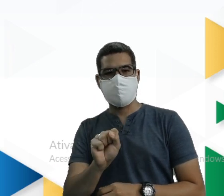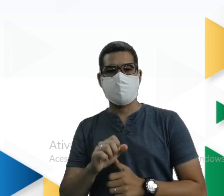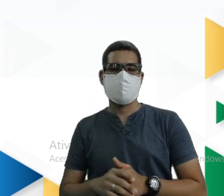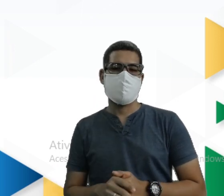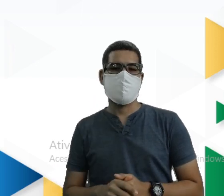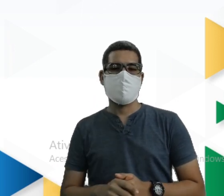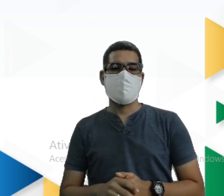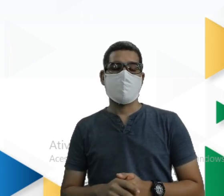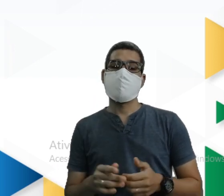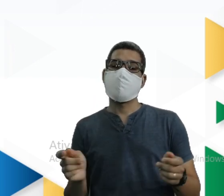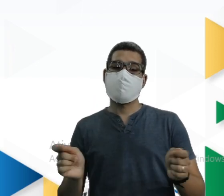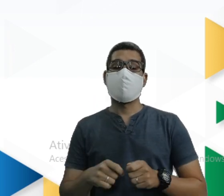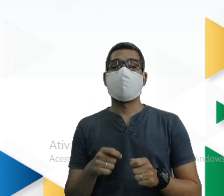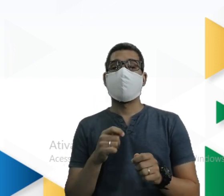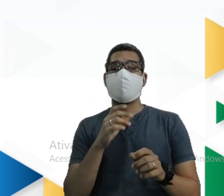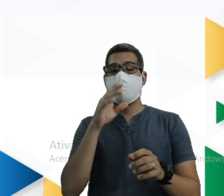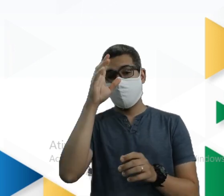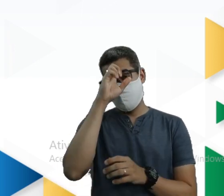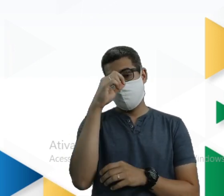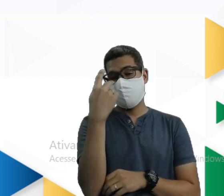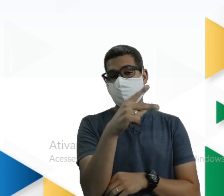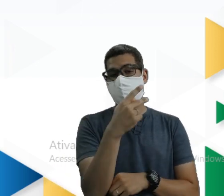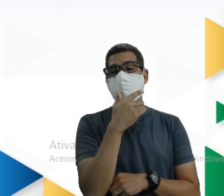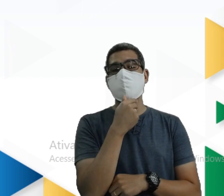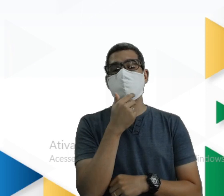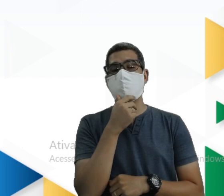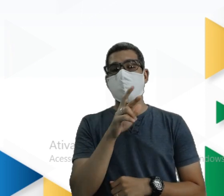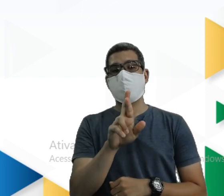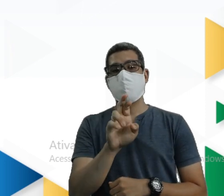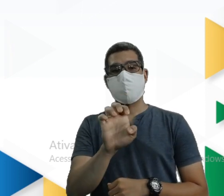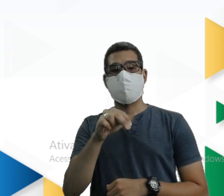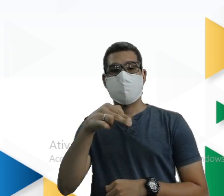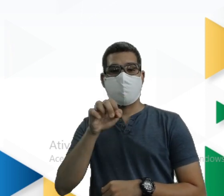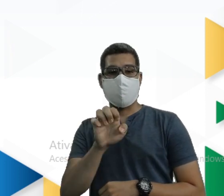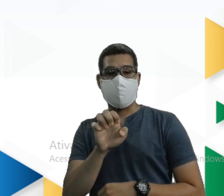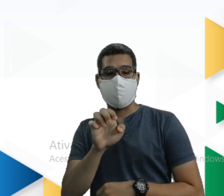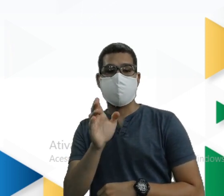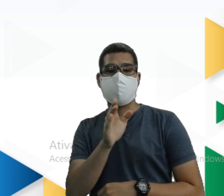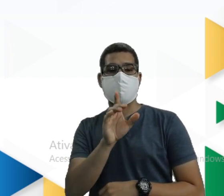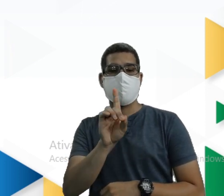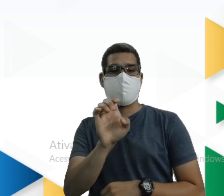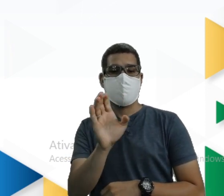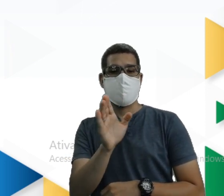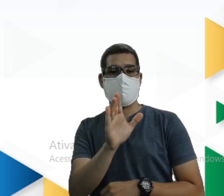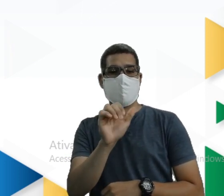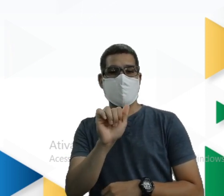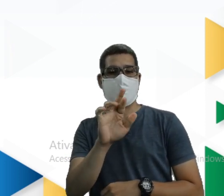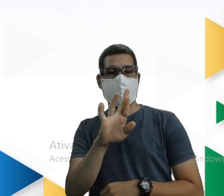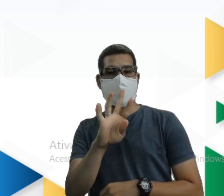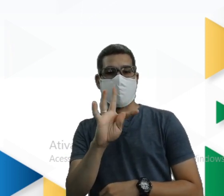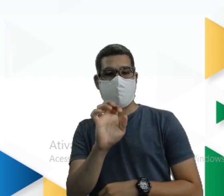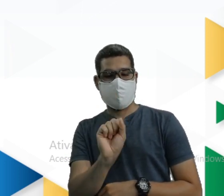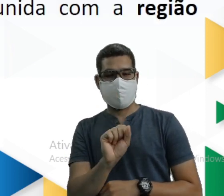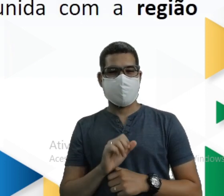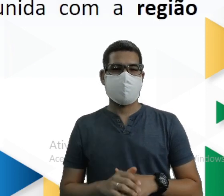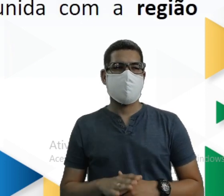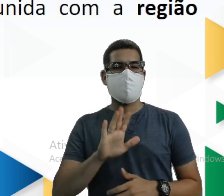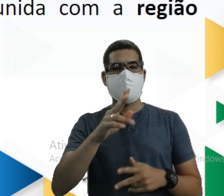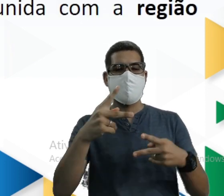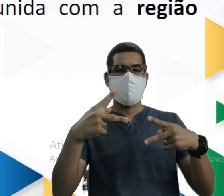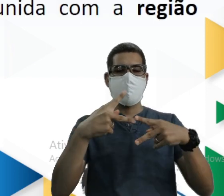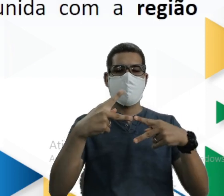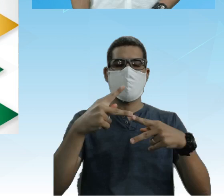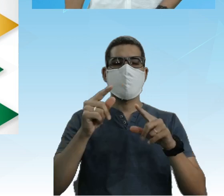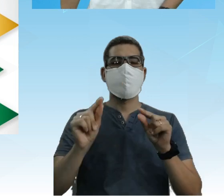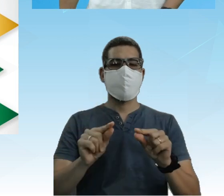René Descartes e aí você vai descobrir umas coisas interessantes sobre geometria analítica, tá bom? Mas o que é um polígono?